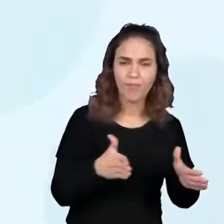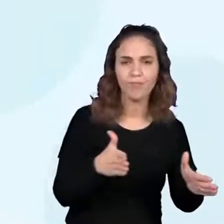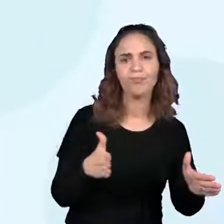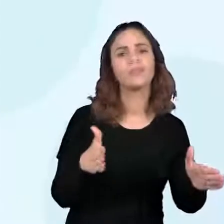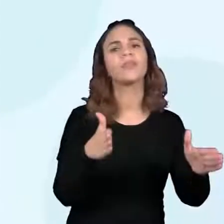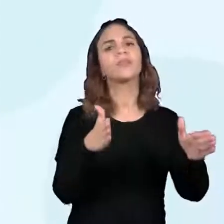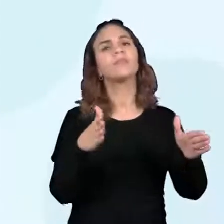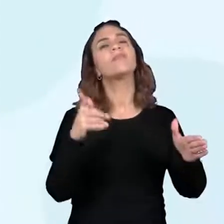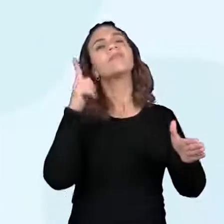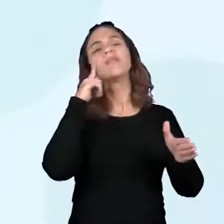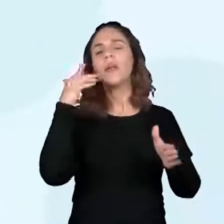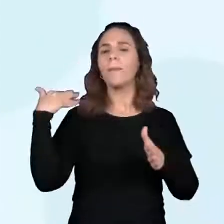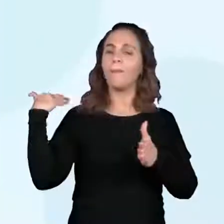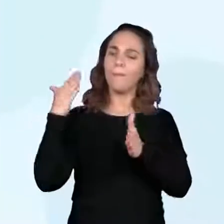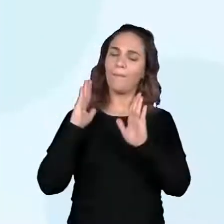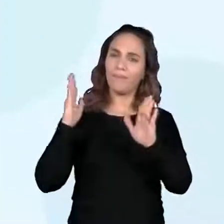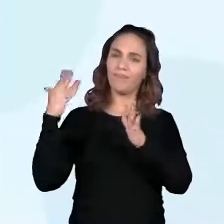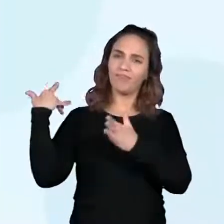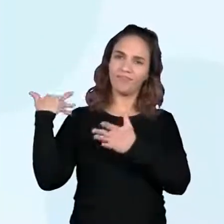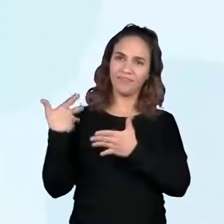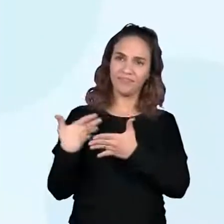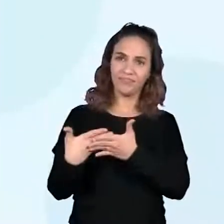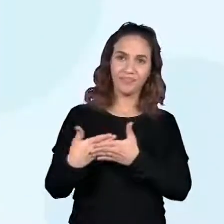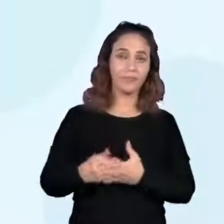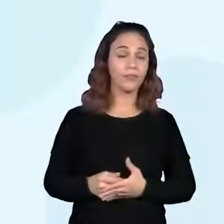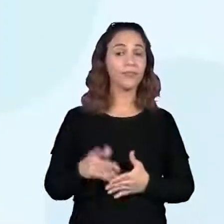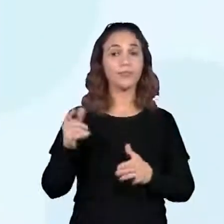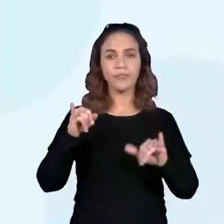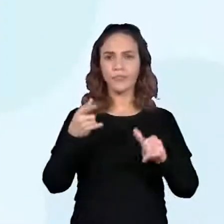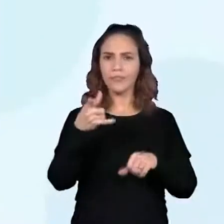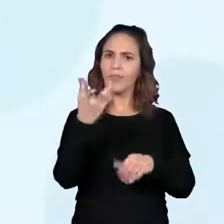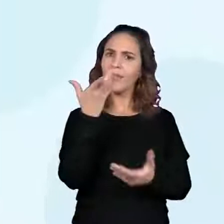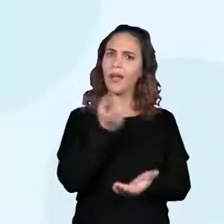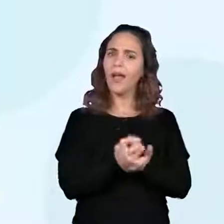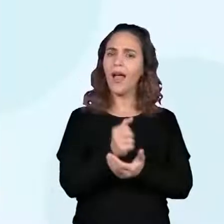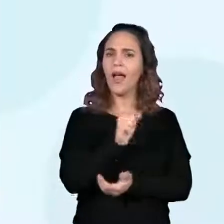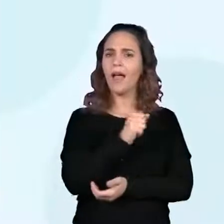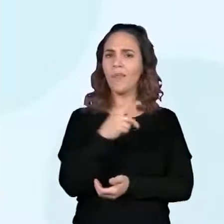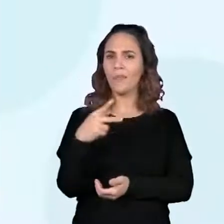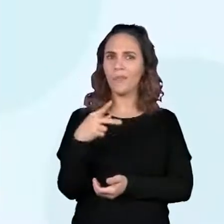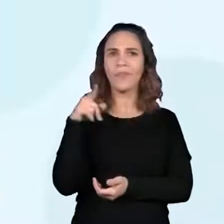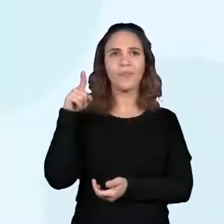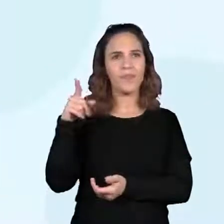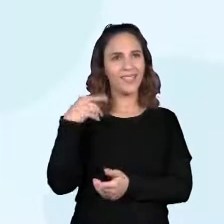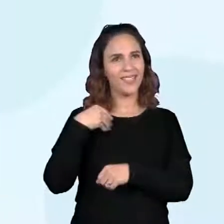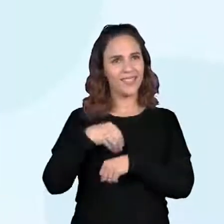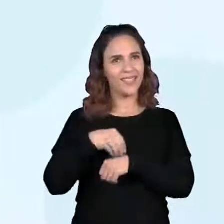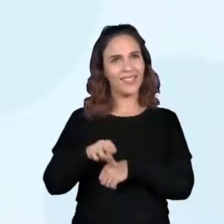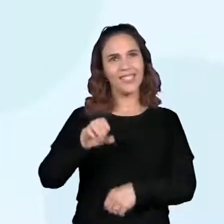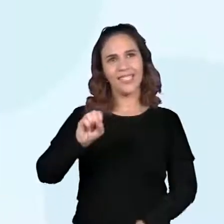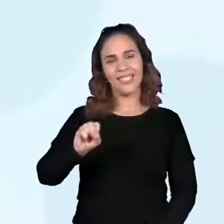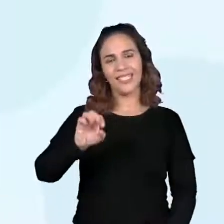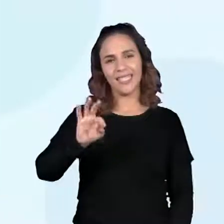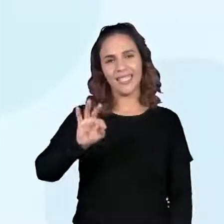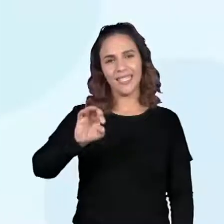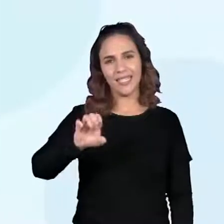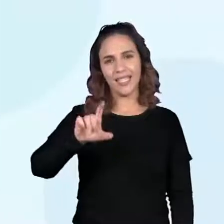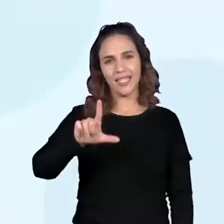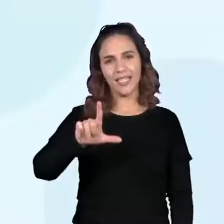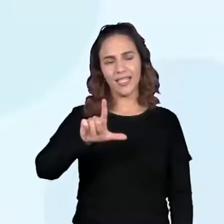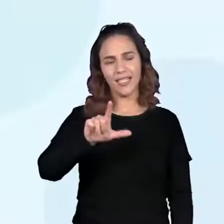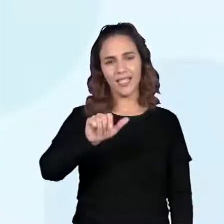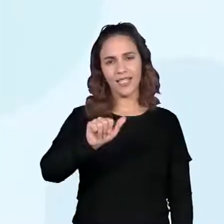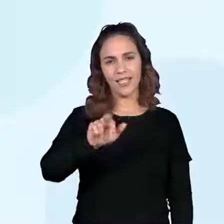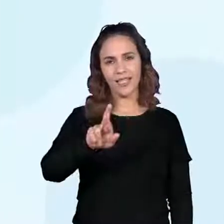através dos tempos. Vou deixar de dica para vocês baixarem o aplicativo Stellarium no aparelho celular de vocês, no